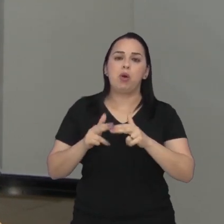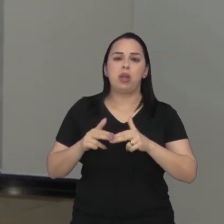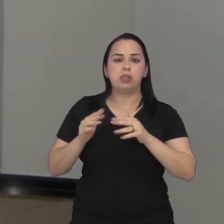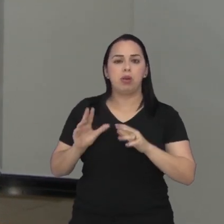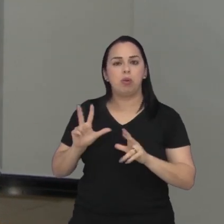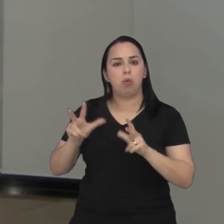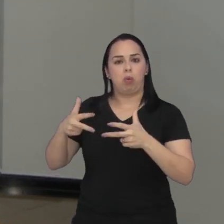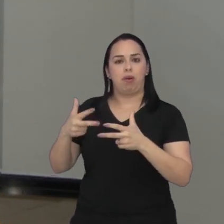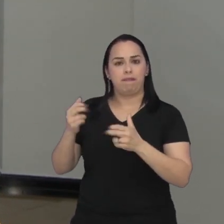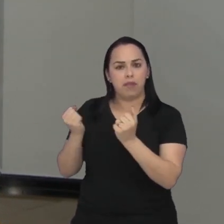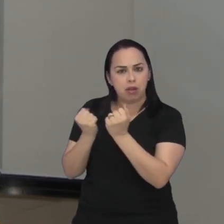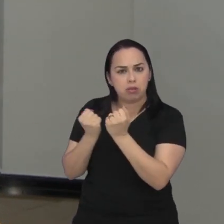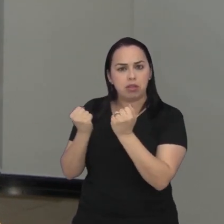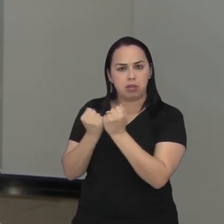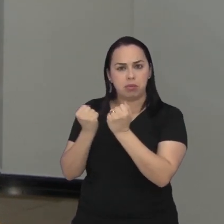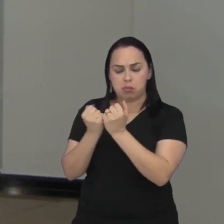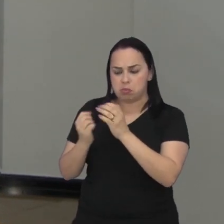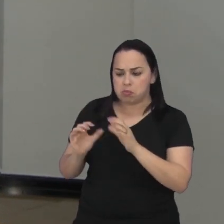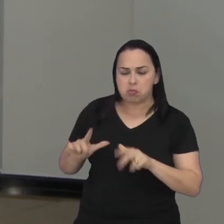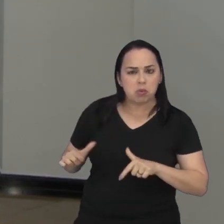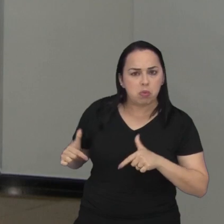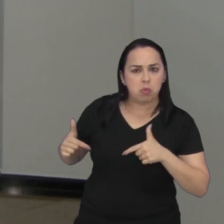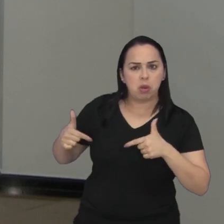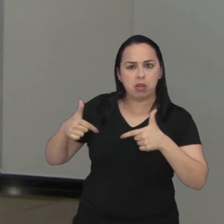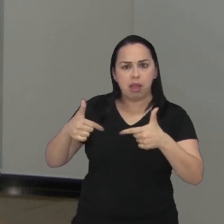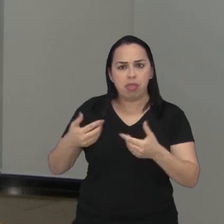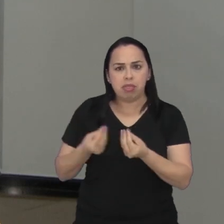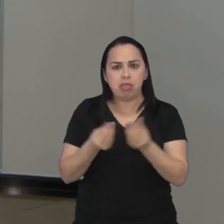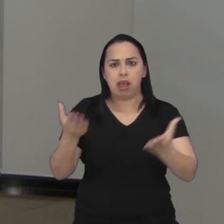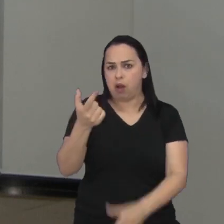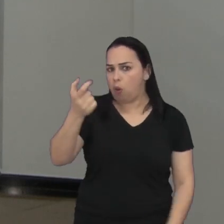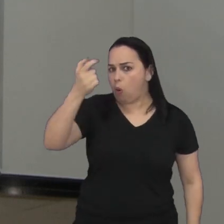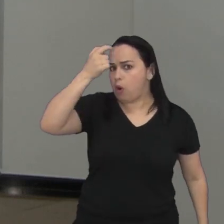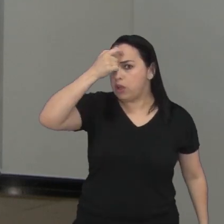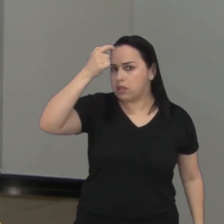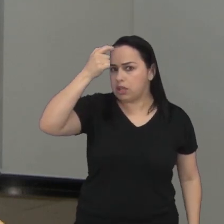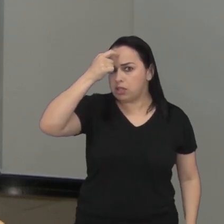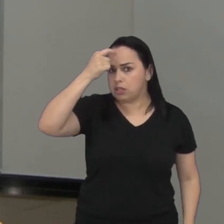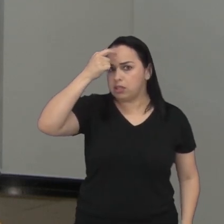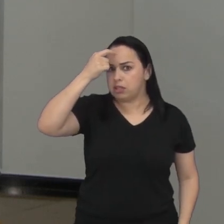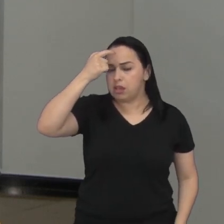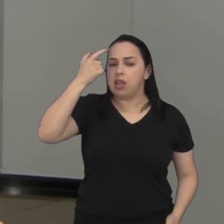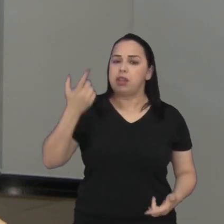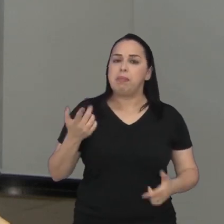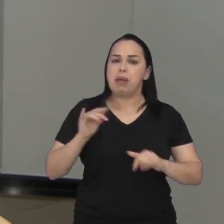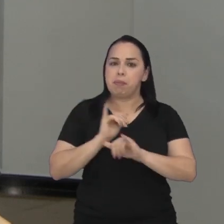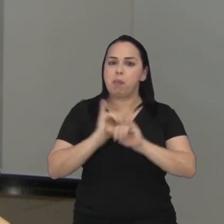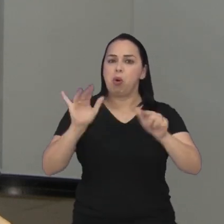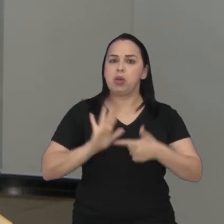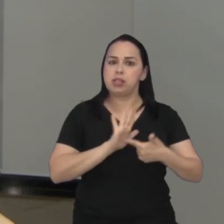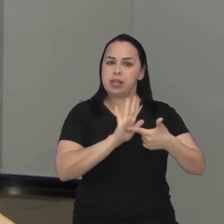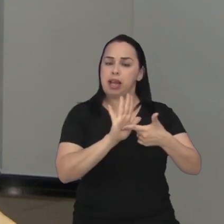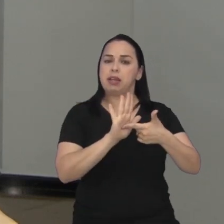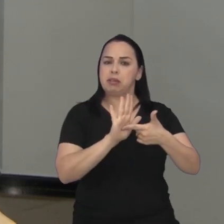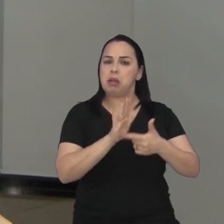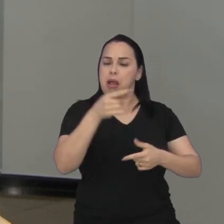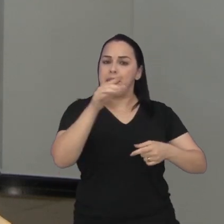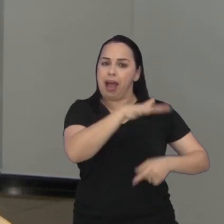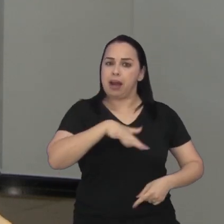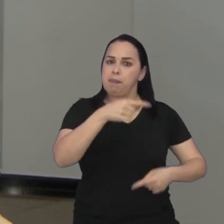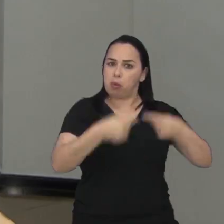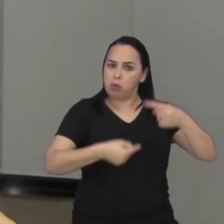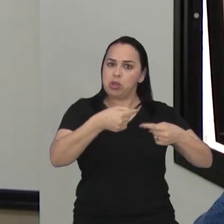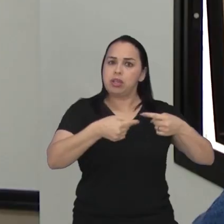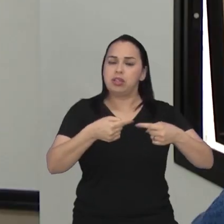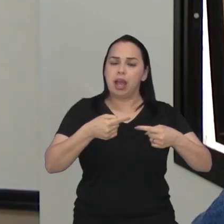esmagadora da população então o posicionamento da Câmara Municipal e essa frente com ações para conscientizar as pessoas também mandarem esse recado político é